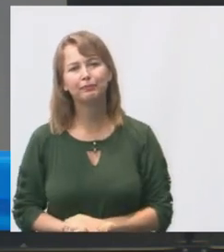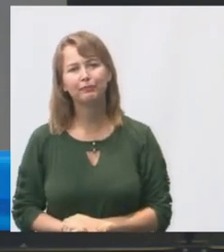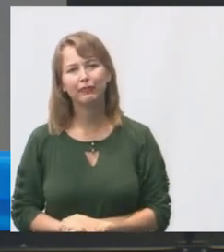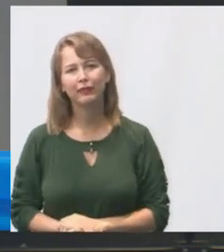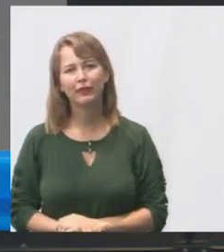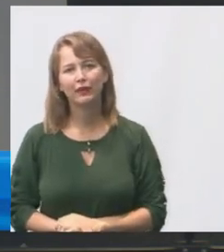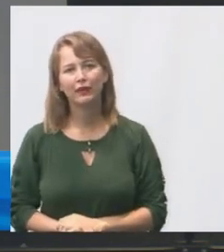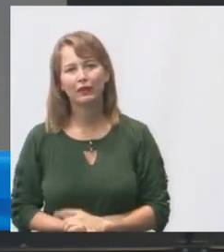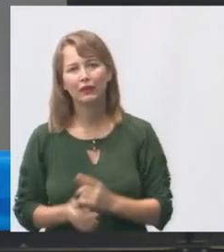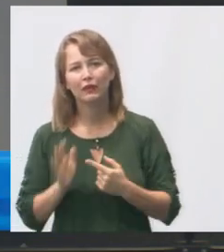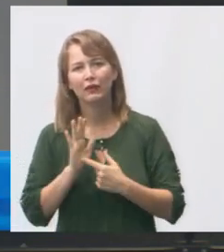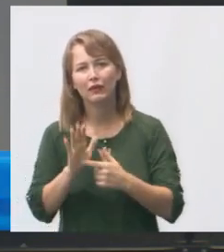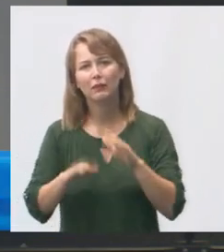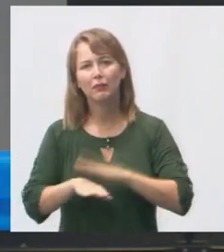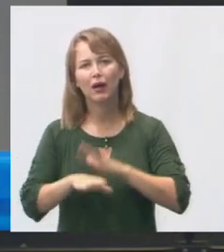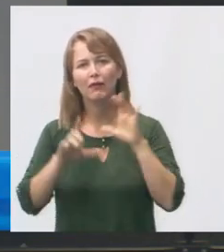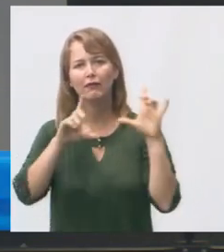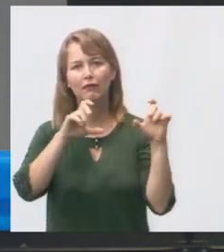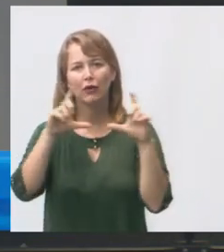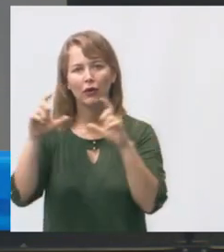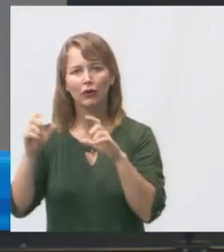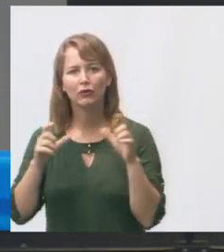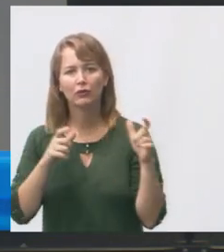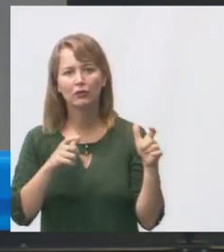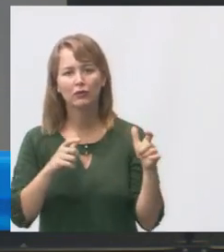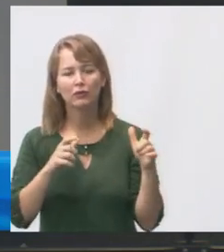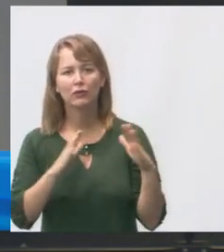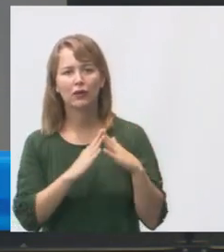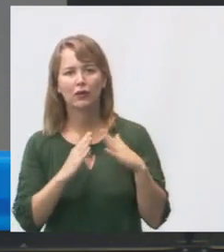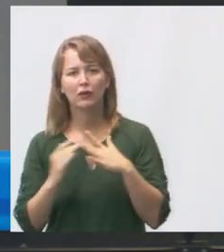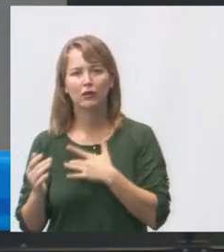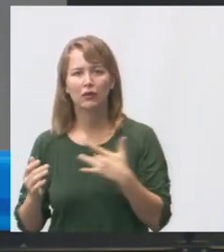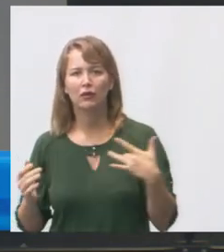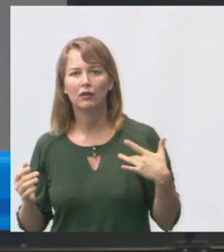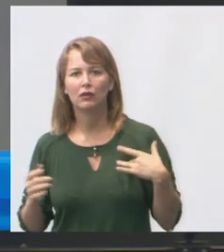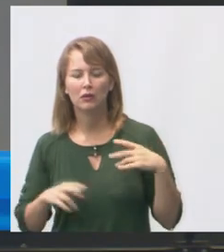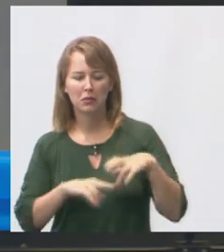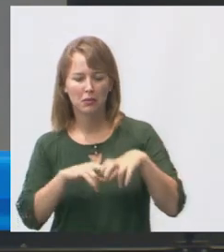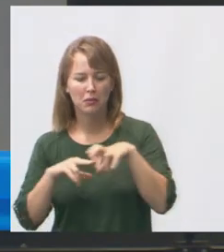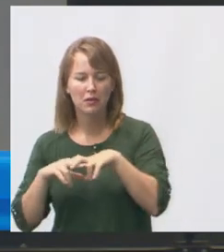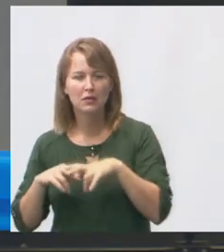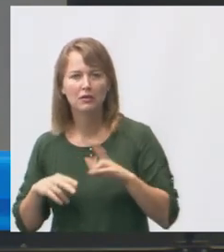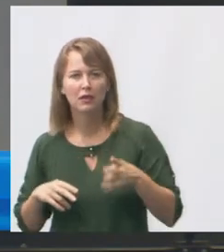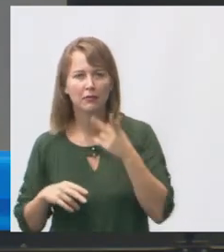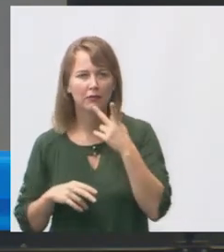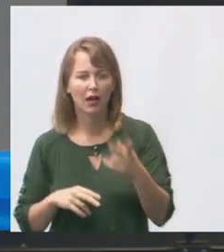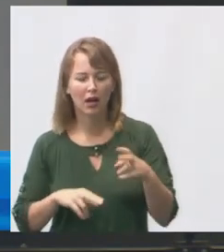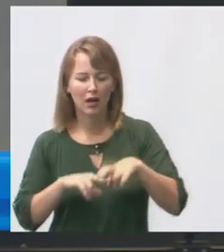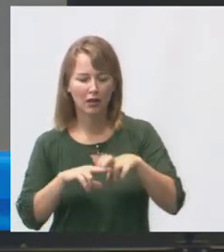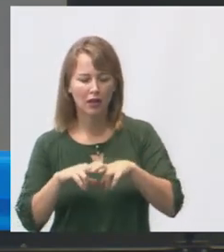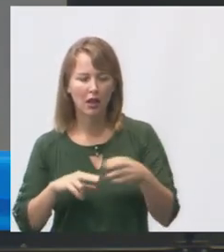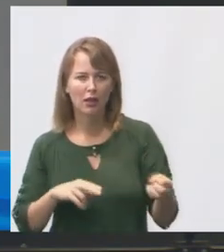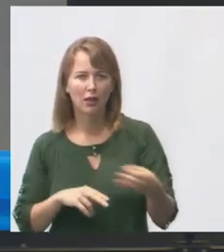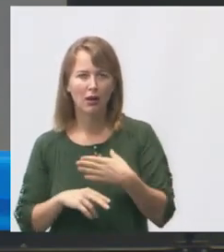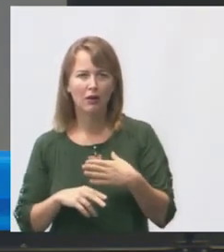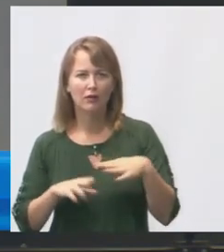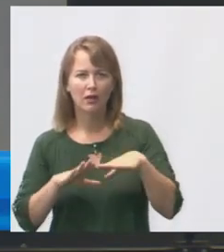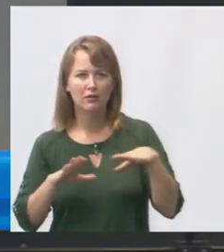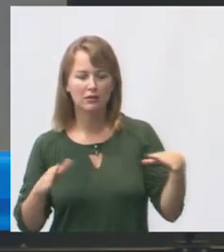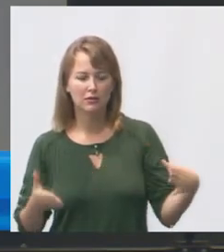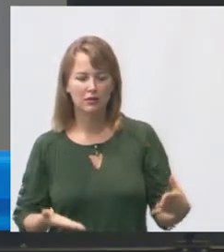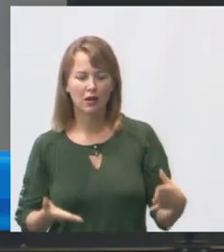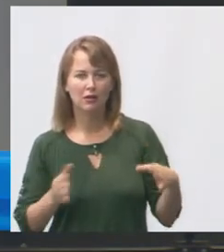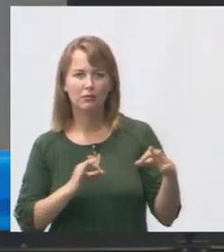aqui são mais fotos da unidade a questão do mobiliário que a gente sempre vem falando cadeiras novas para a sala de preparo e medicação